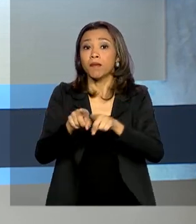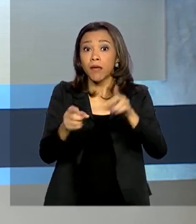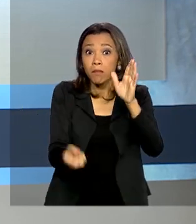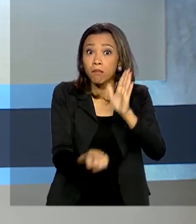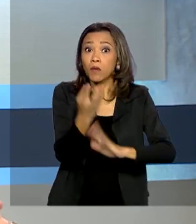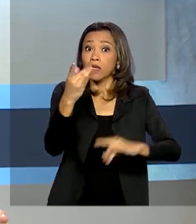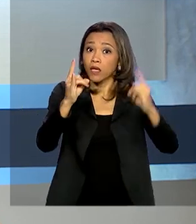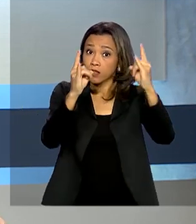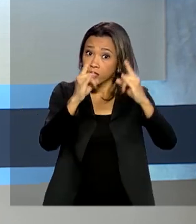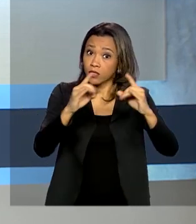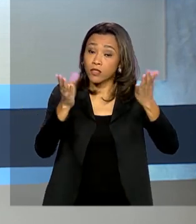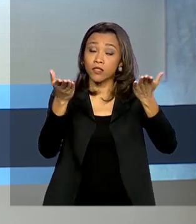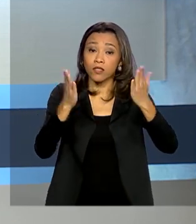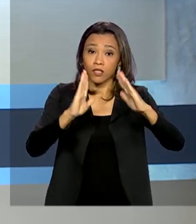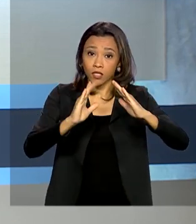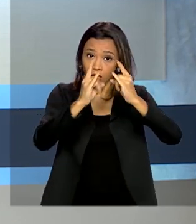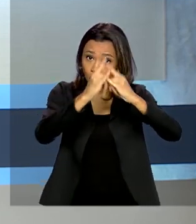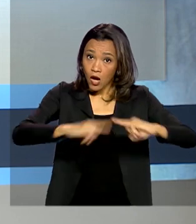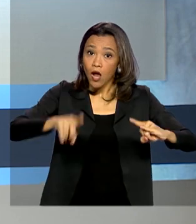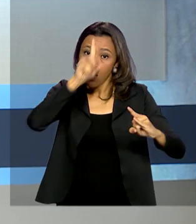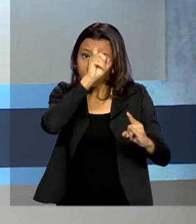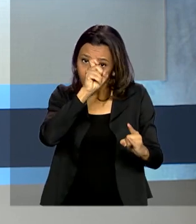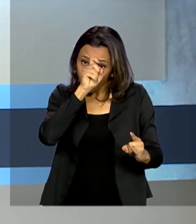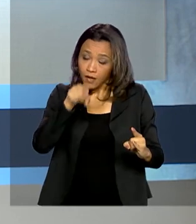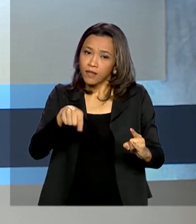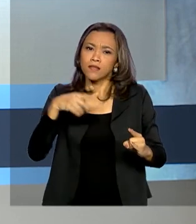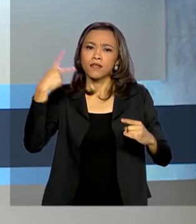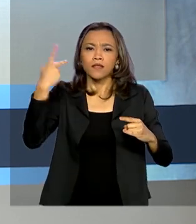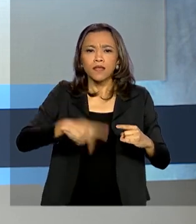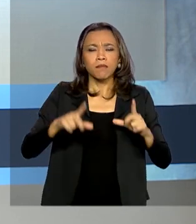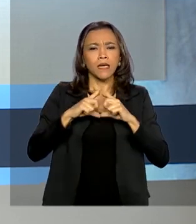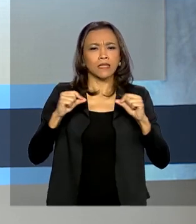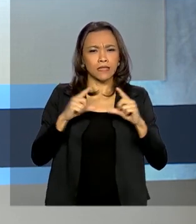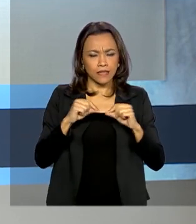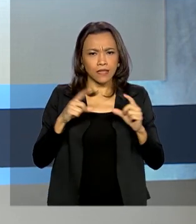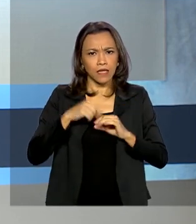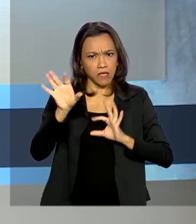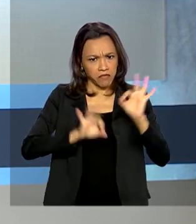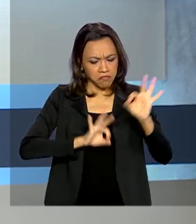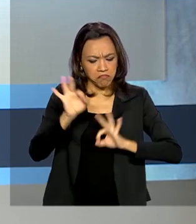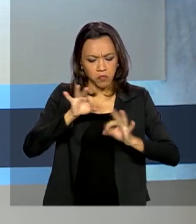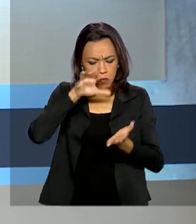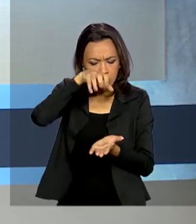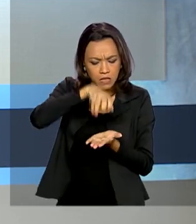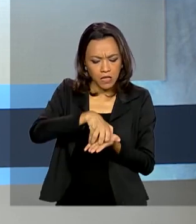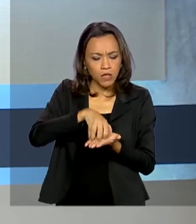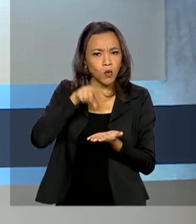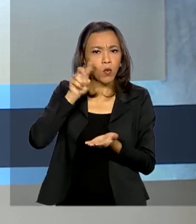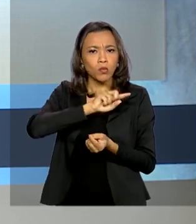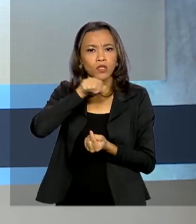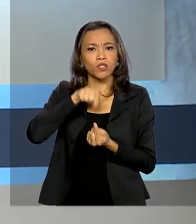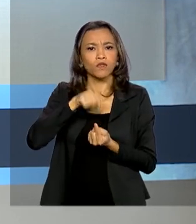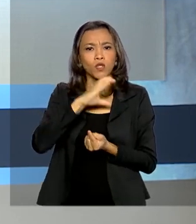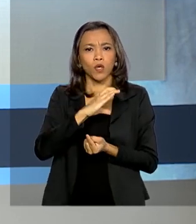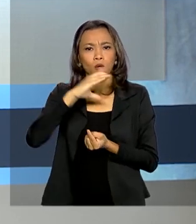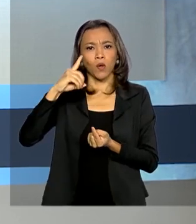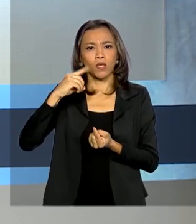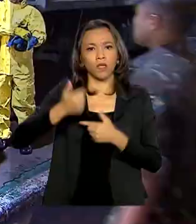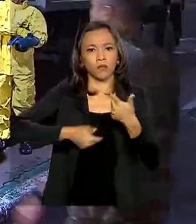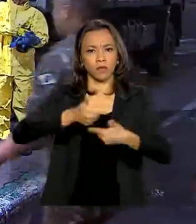de campanha. Em Brasília, o Ministério da Defesa montou um centro de operações conjuntas para coordenar as atividades.